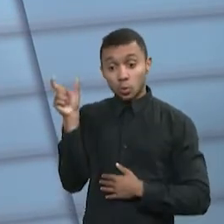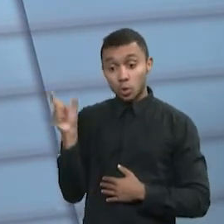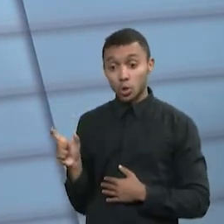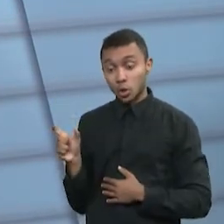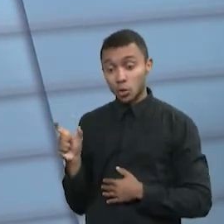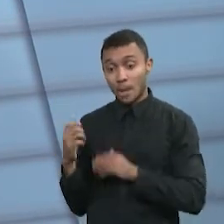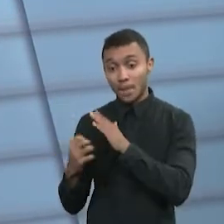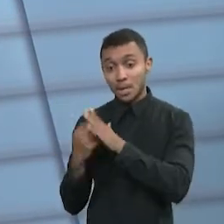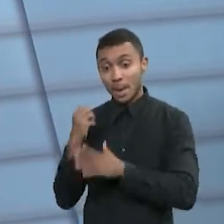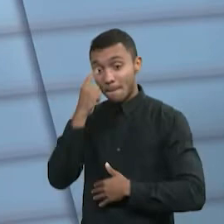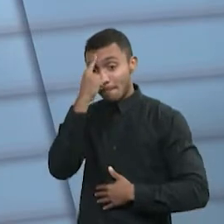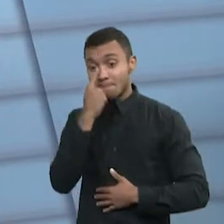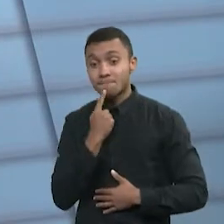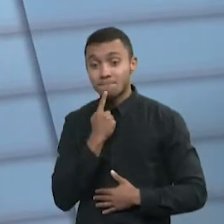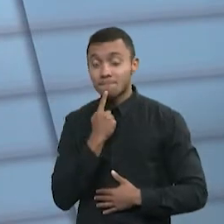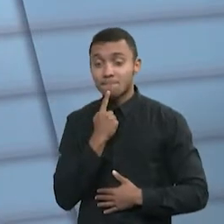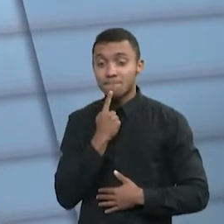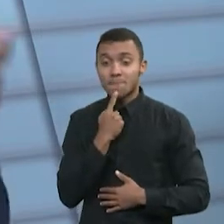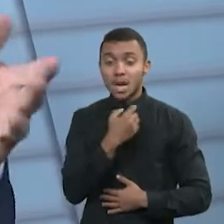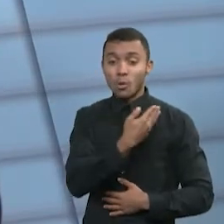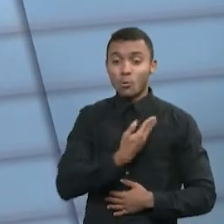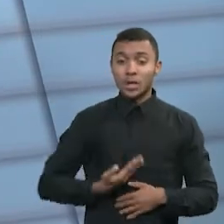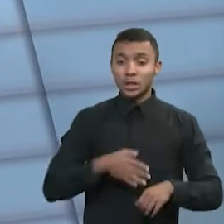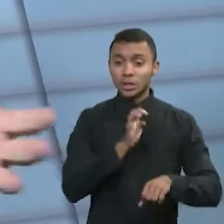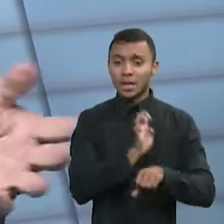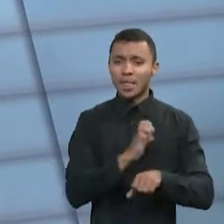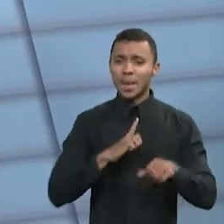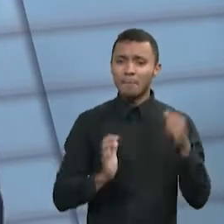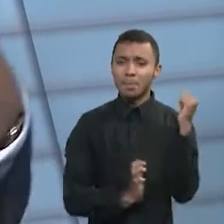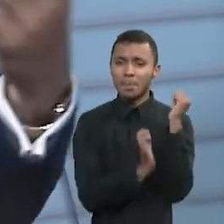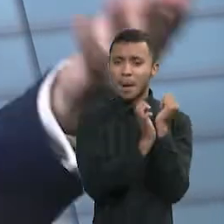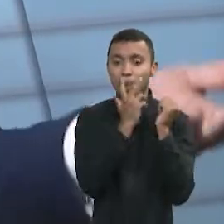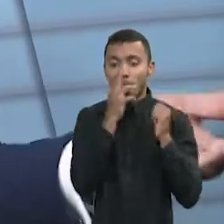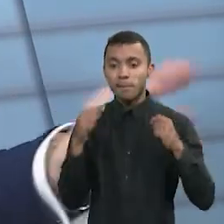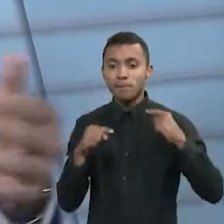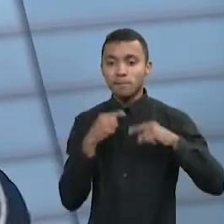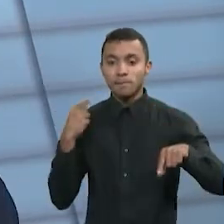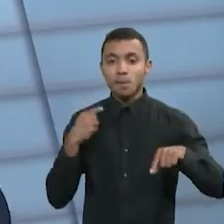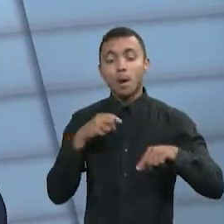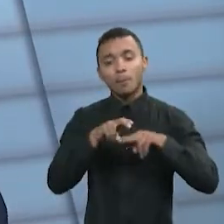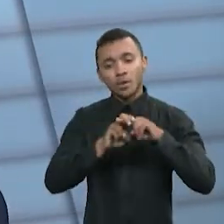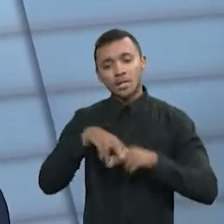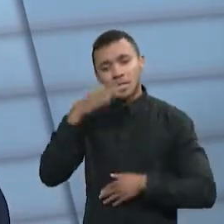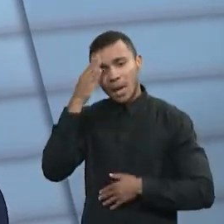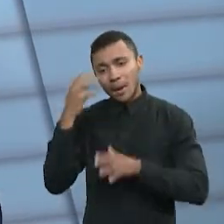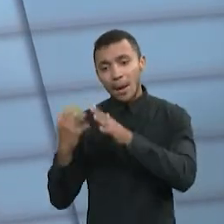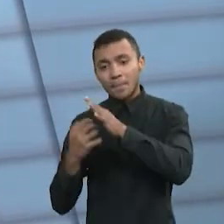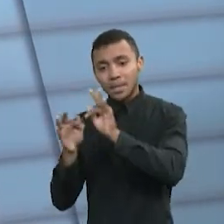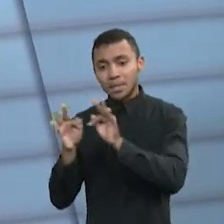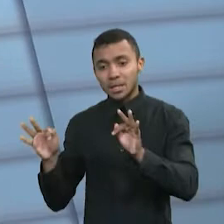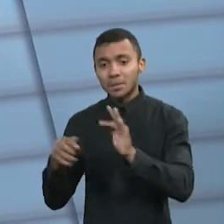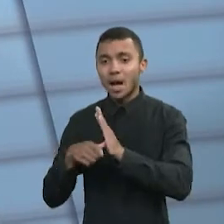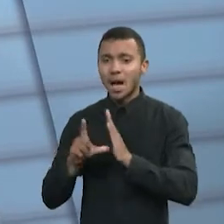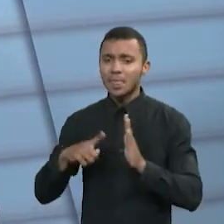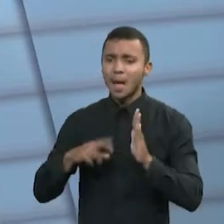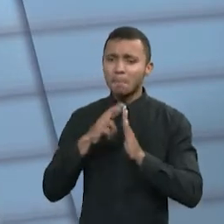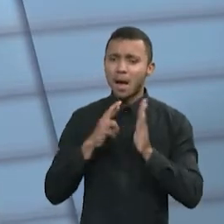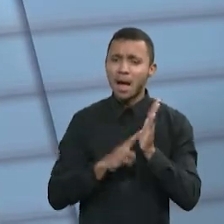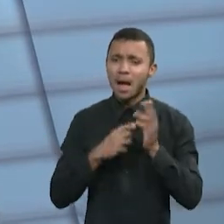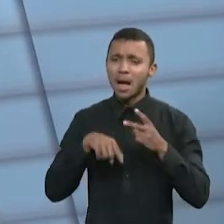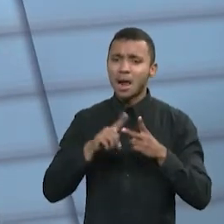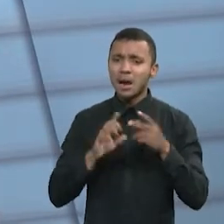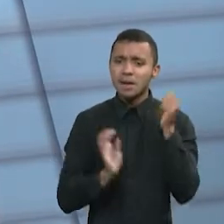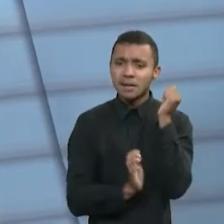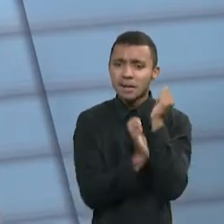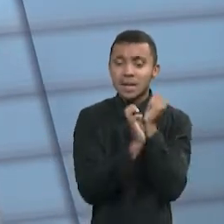ao nível de burocracia que o Estado exige. Então, uma pequena e média empresa, embora do Simples Nacional, ela tem um conjunto de obrigações acessórias que,